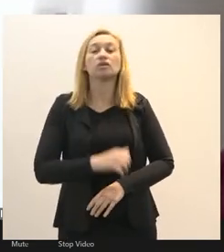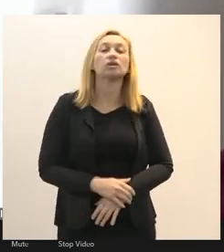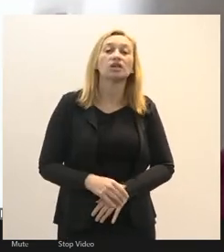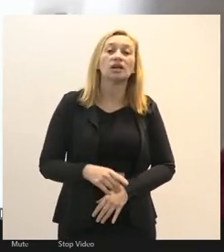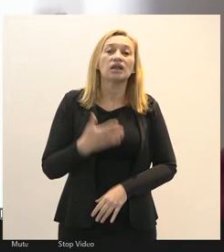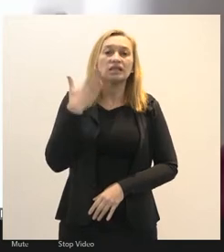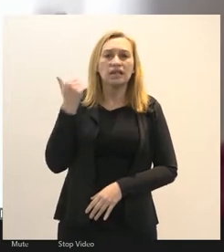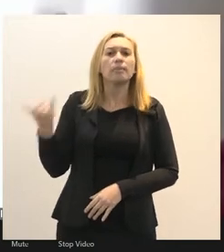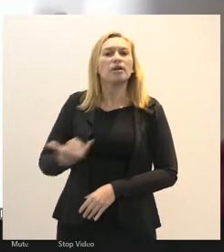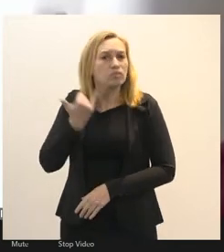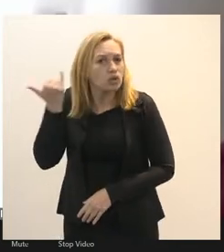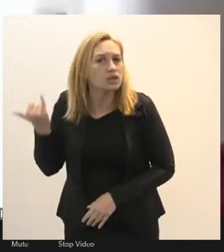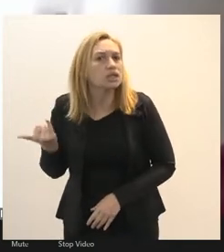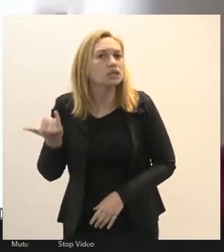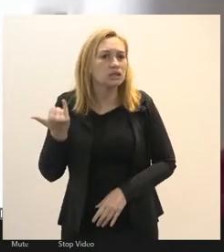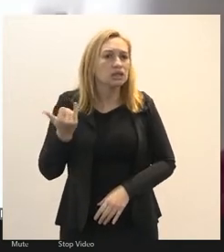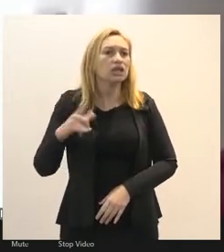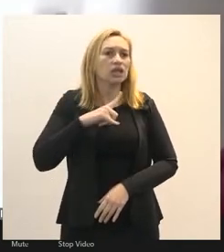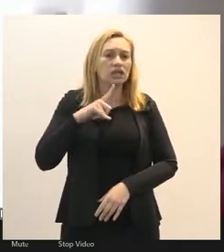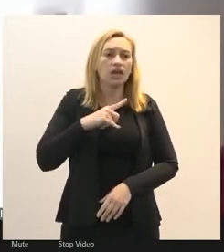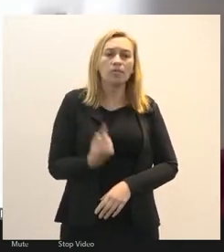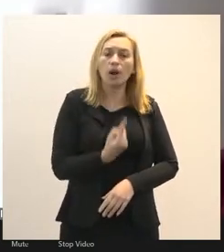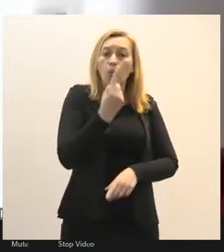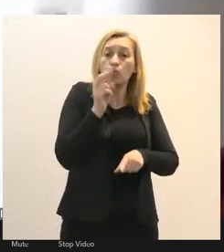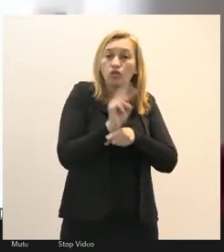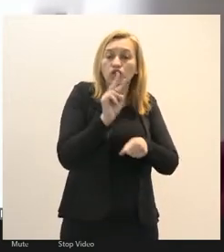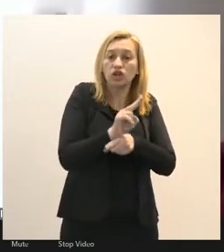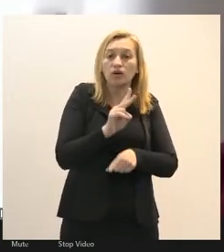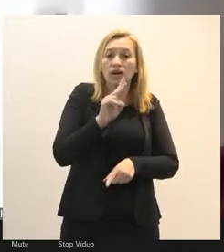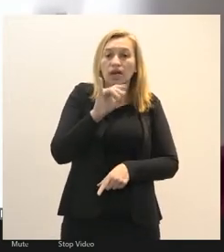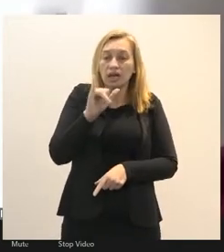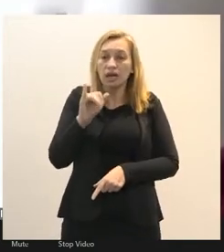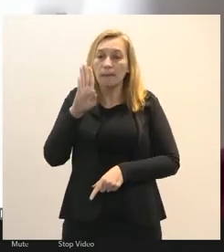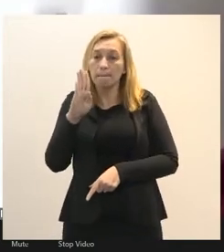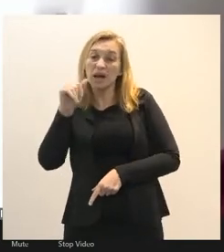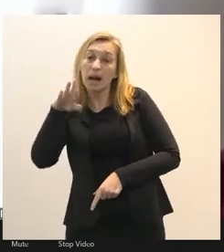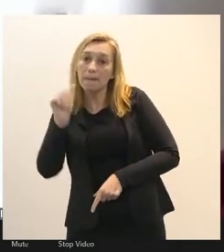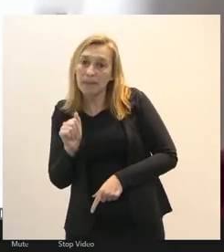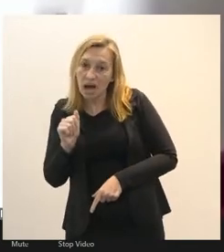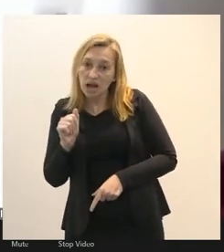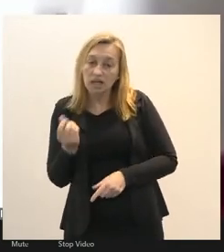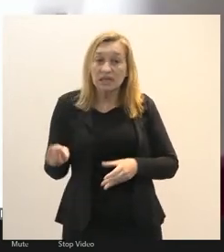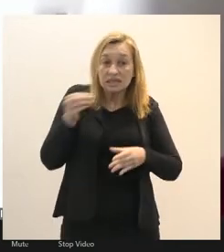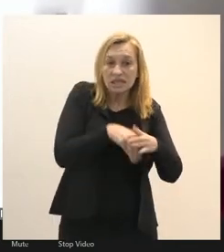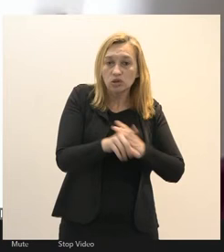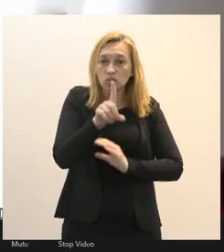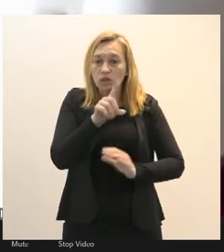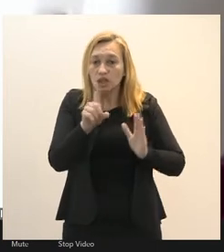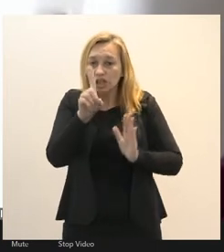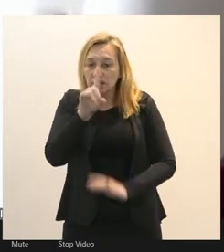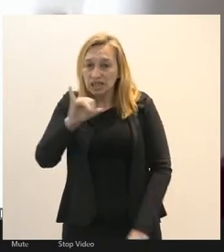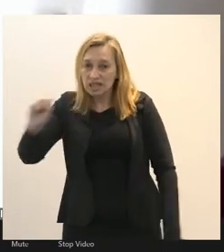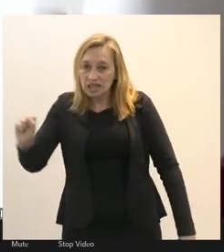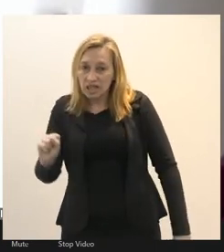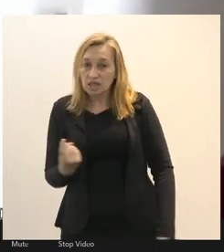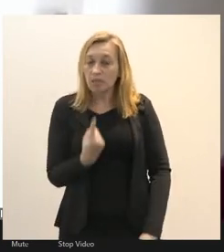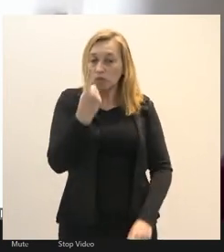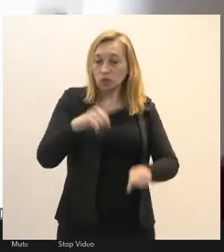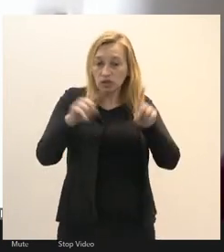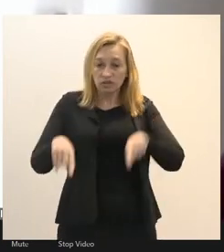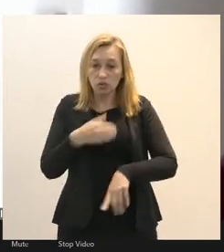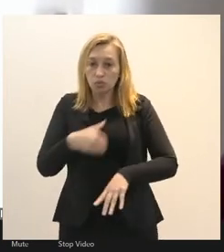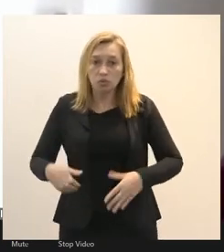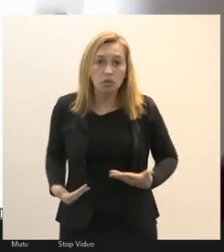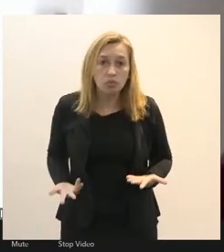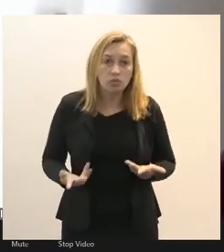sabe a importância que tem para um fiscal do Ibama para um fiscal dentro do NSS para um servidor público não ter que se submeter